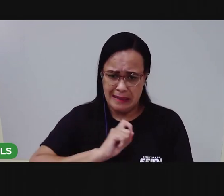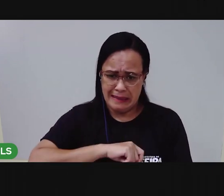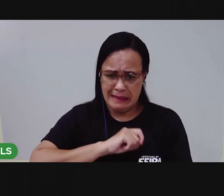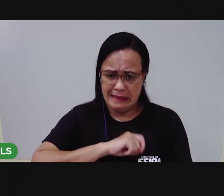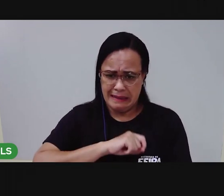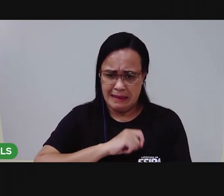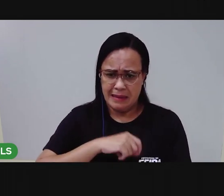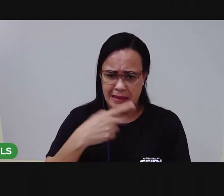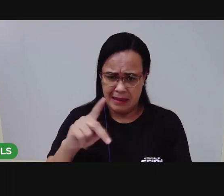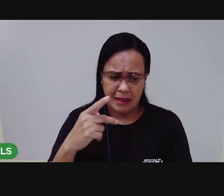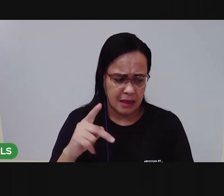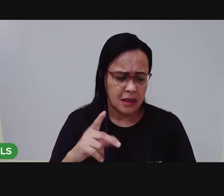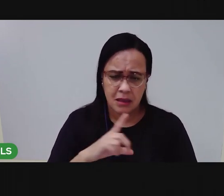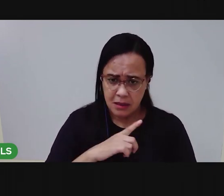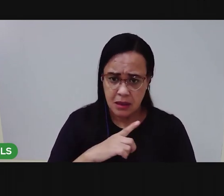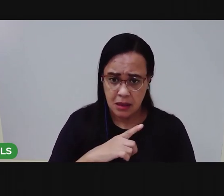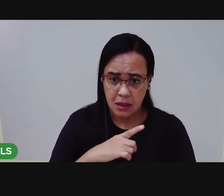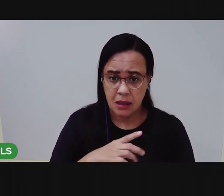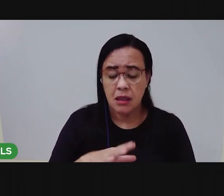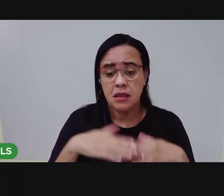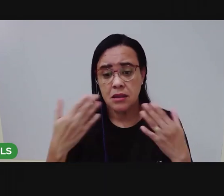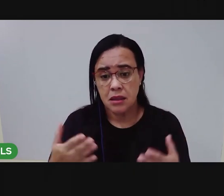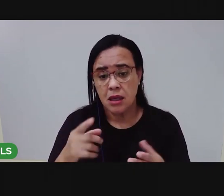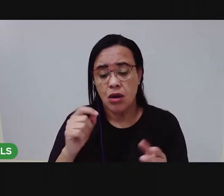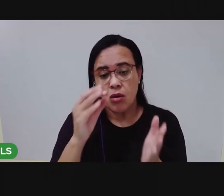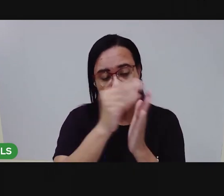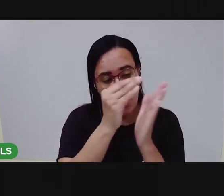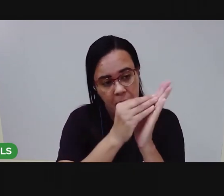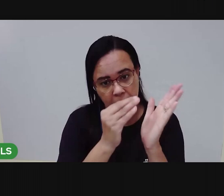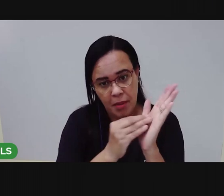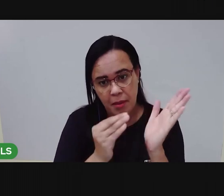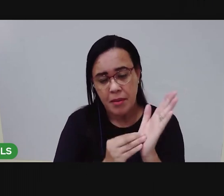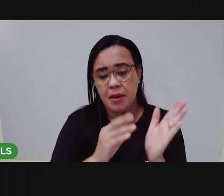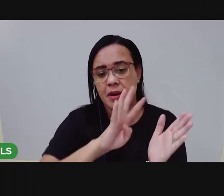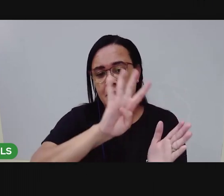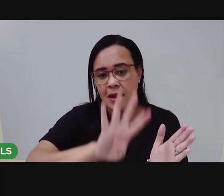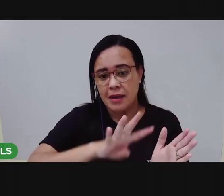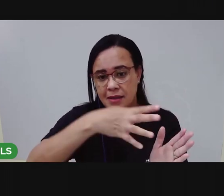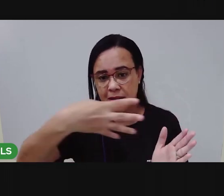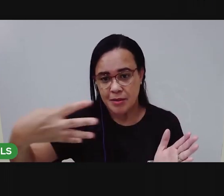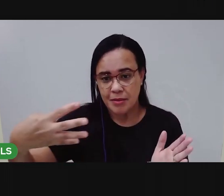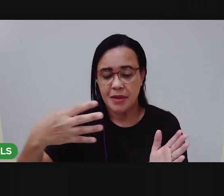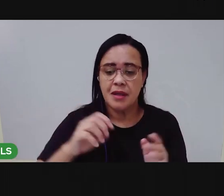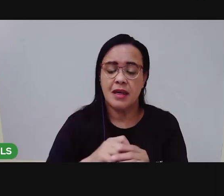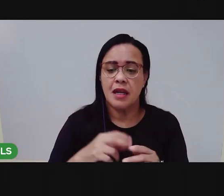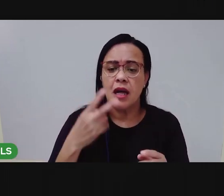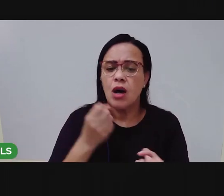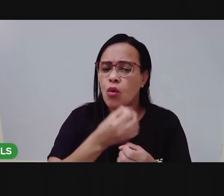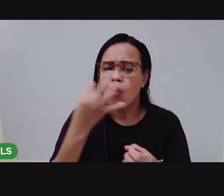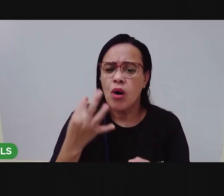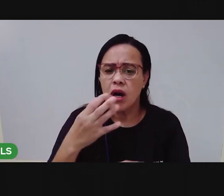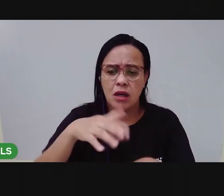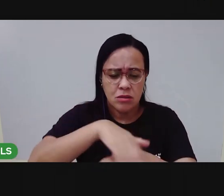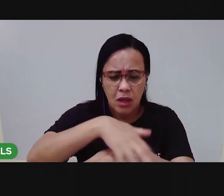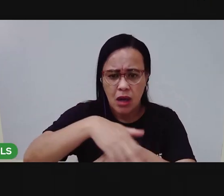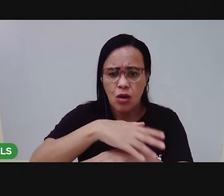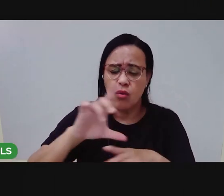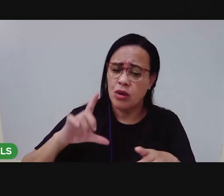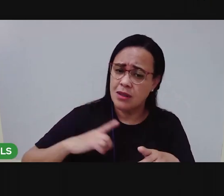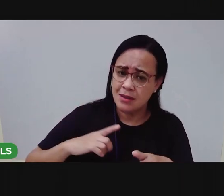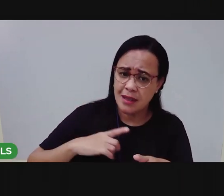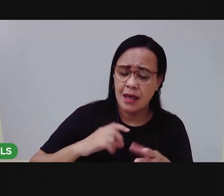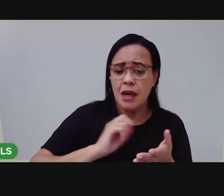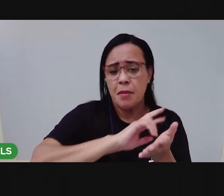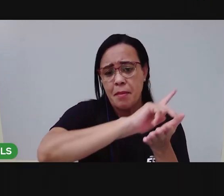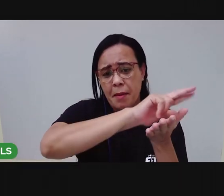você preencher essa tabela, quantificando, colocando as quantidades e as características desses animais. Espero que você